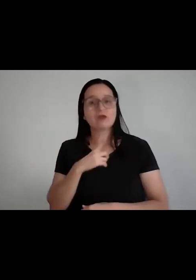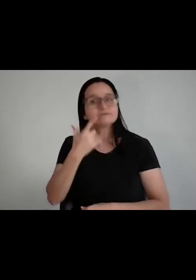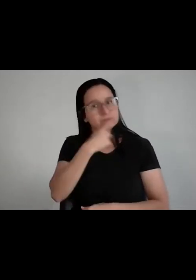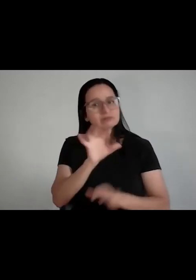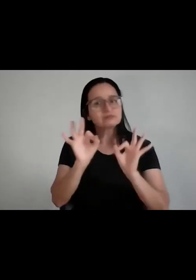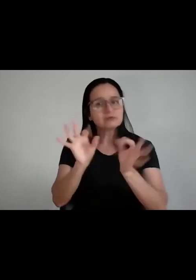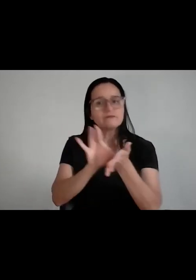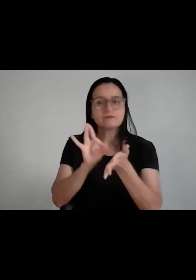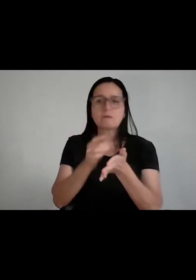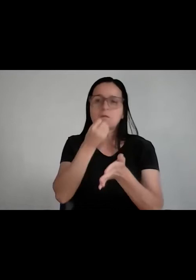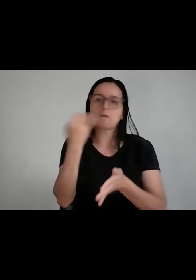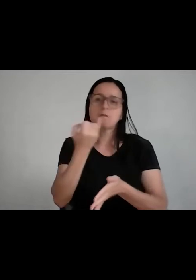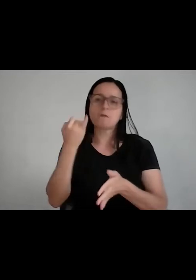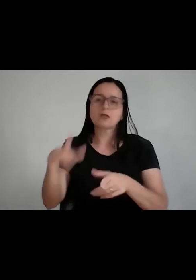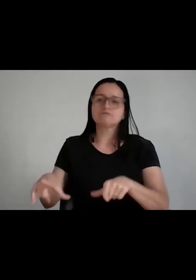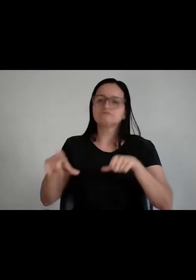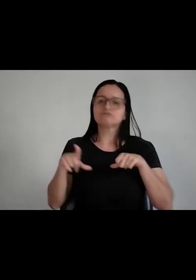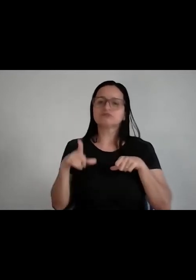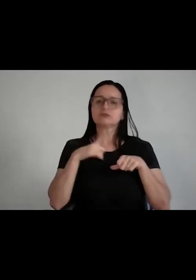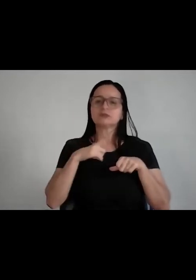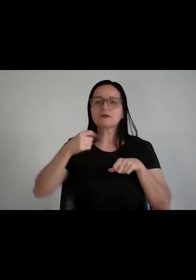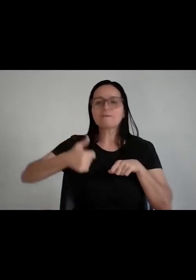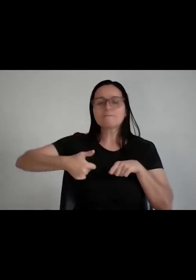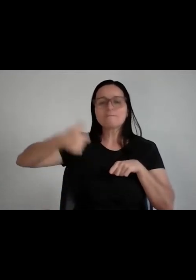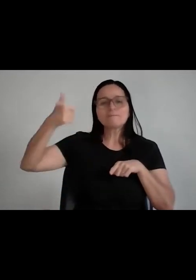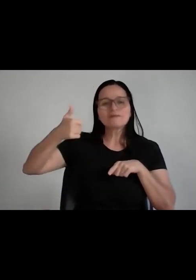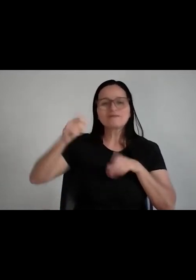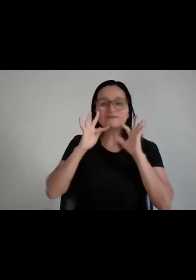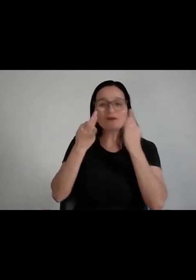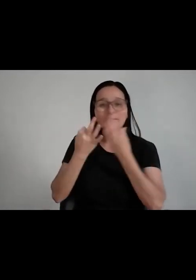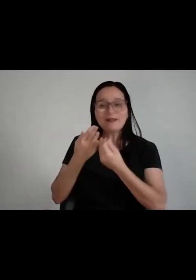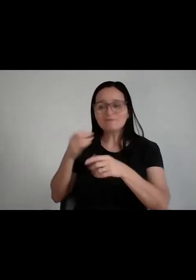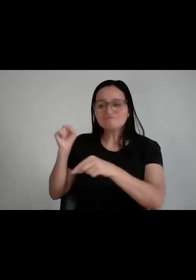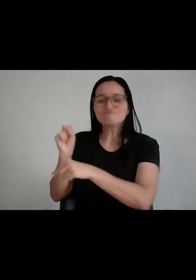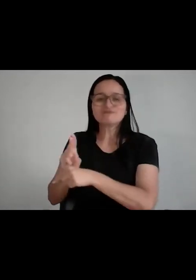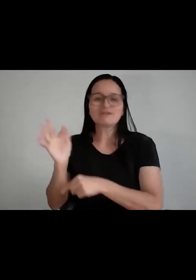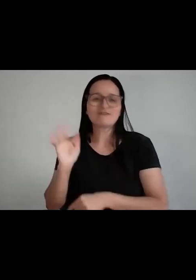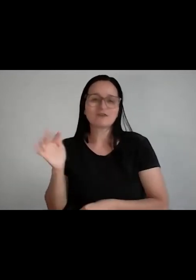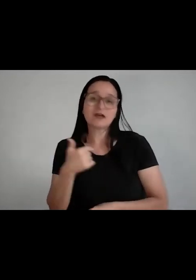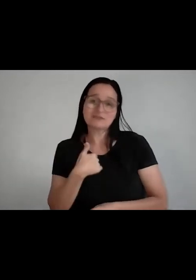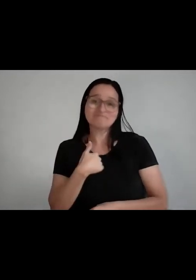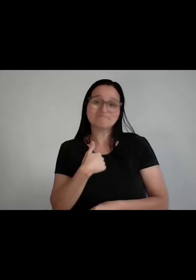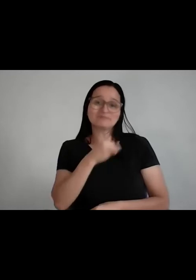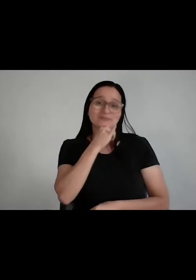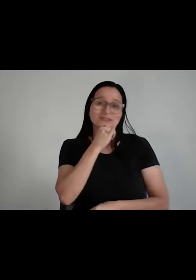para, sobretudo, aqueles que são os primeiros da família a colocar o pé na universidade, como foi o meu caso.